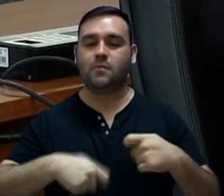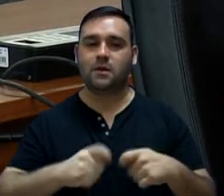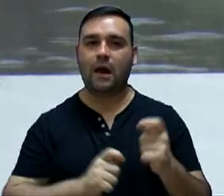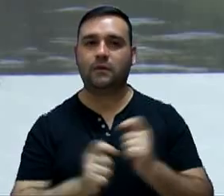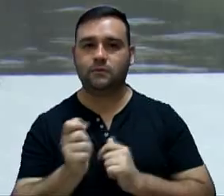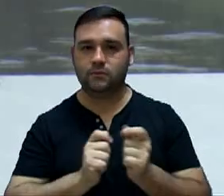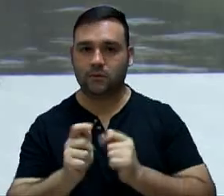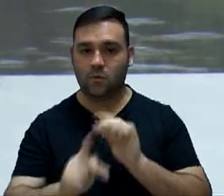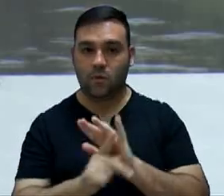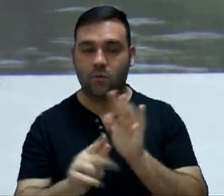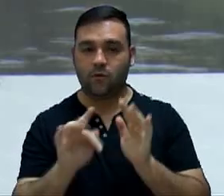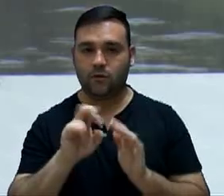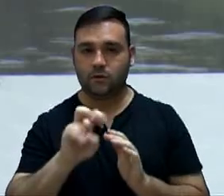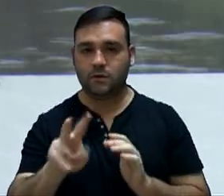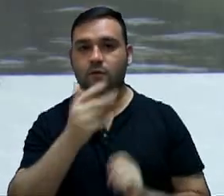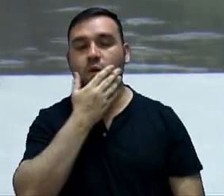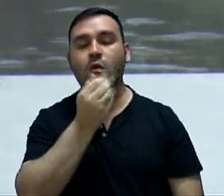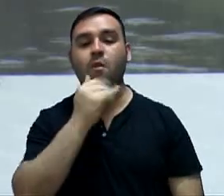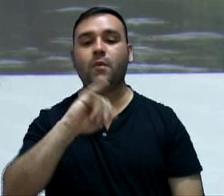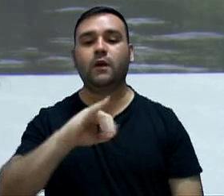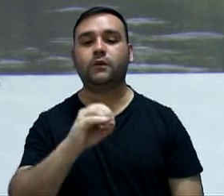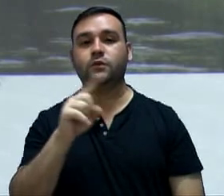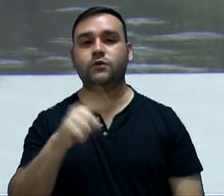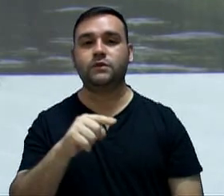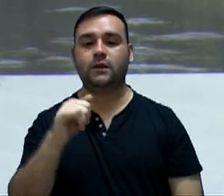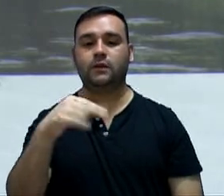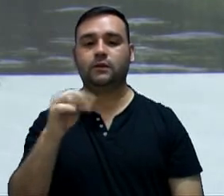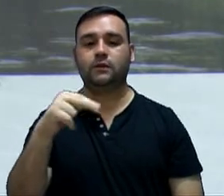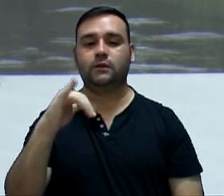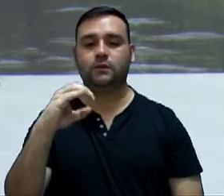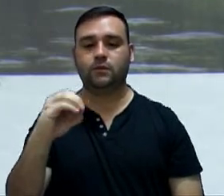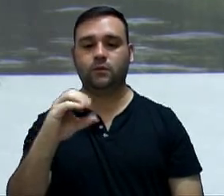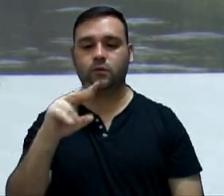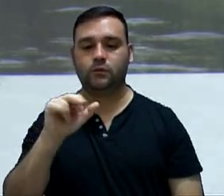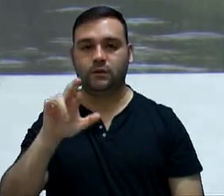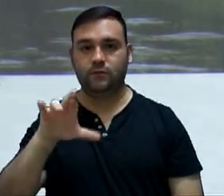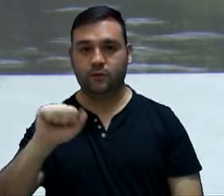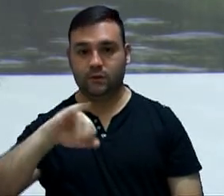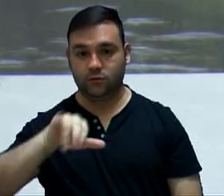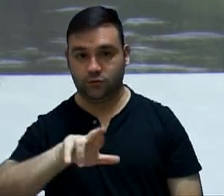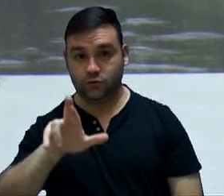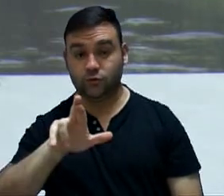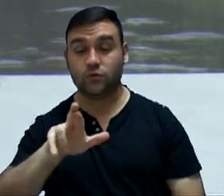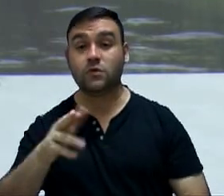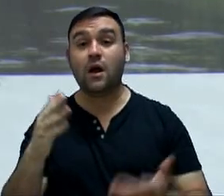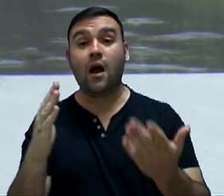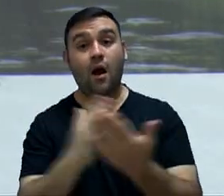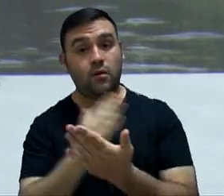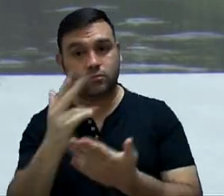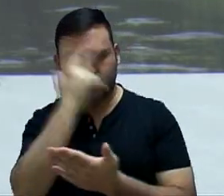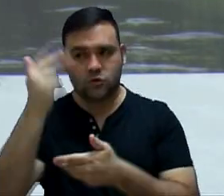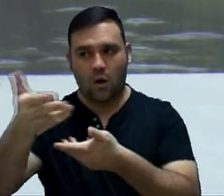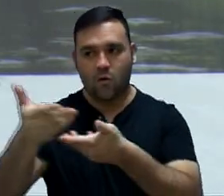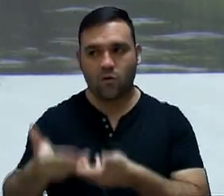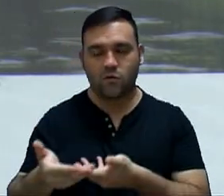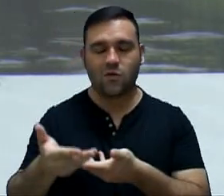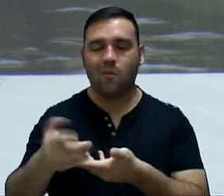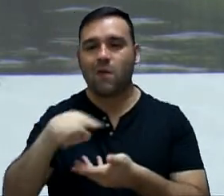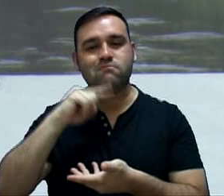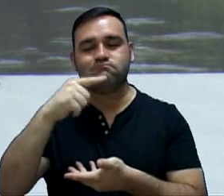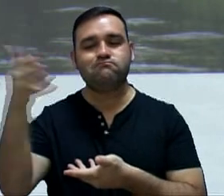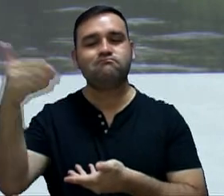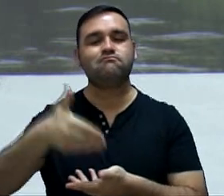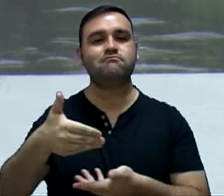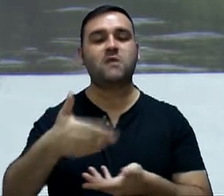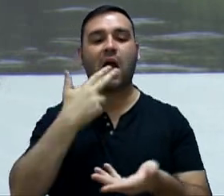financeiro da FUNSERV, senhor José Antônio Oliveira Júnior. Justificaram as suas ausências nesta